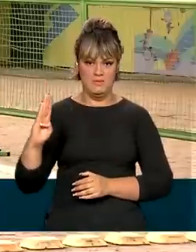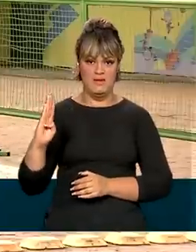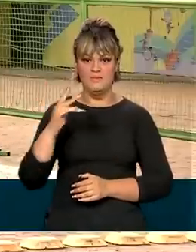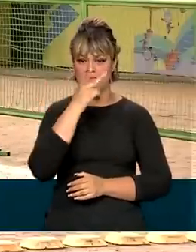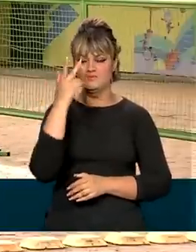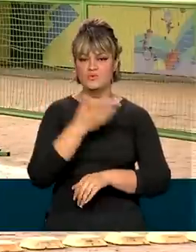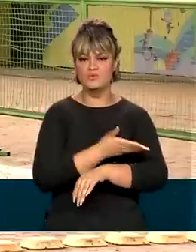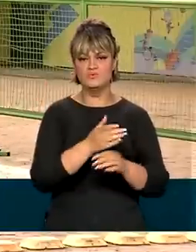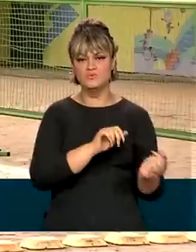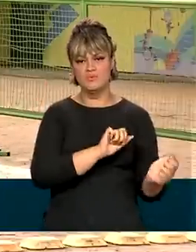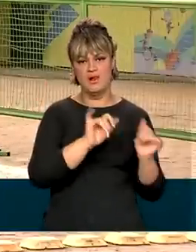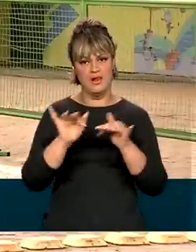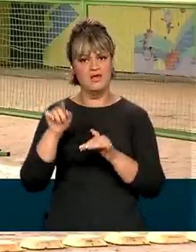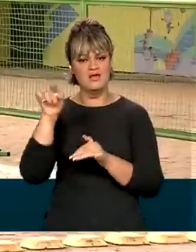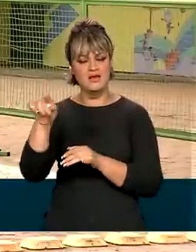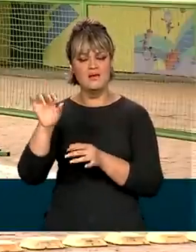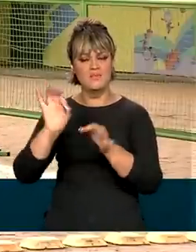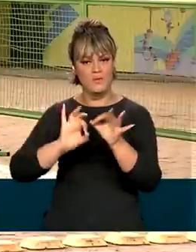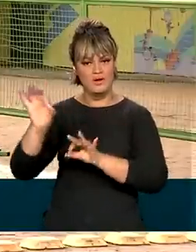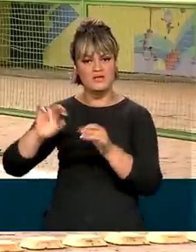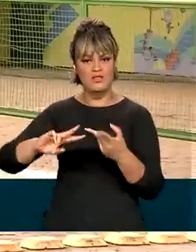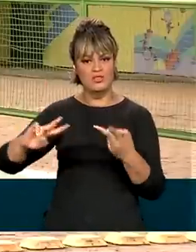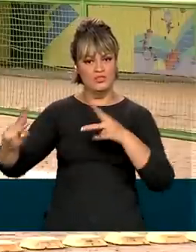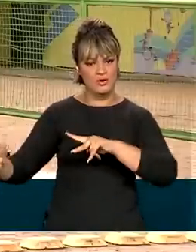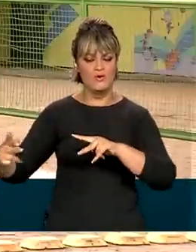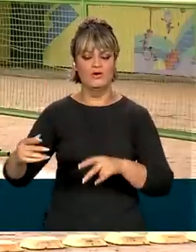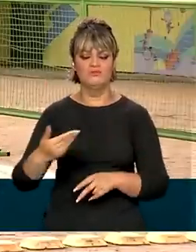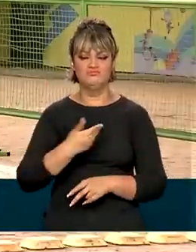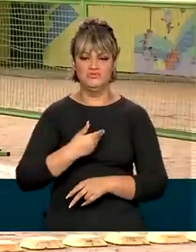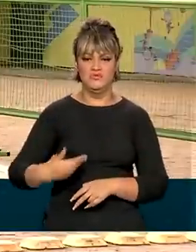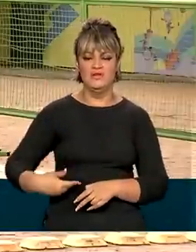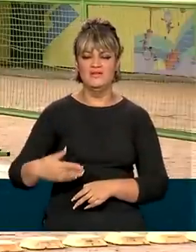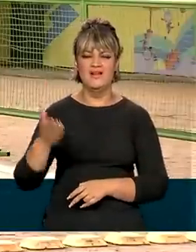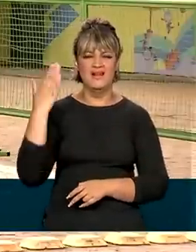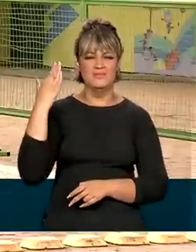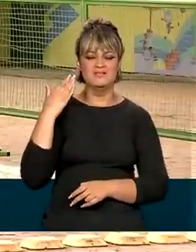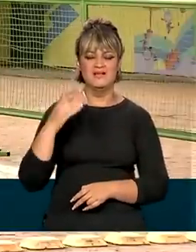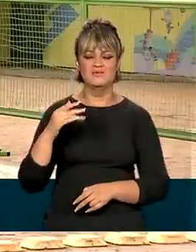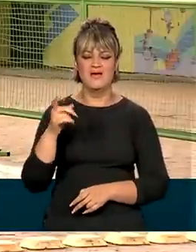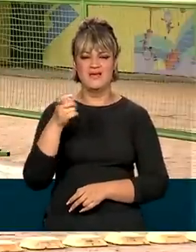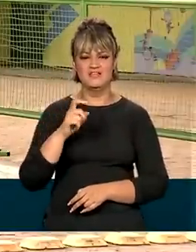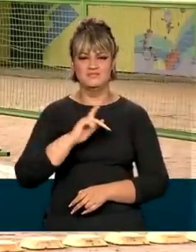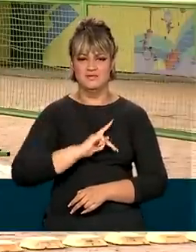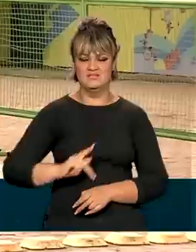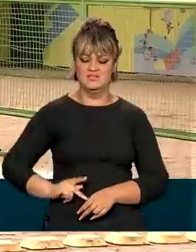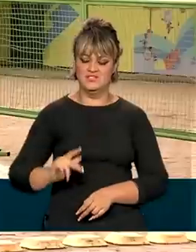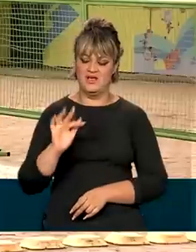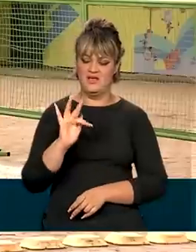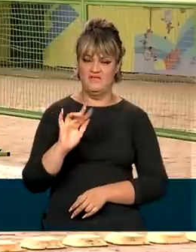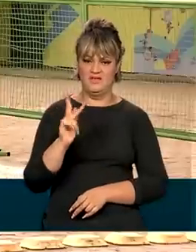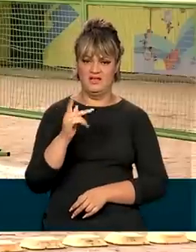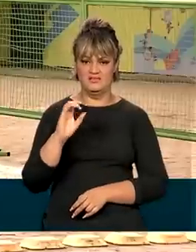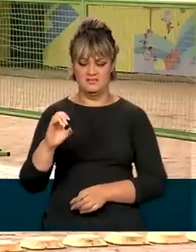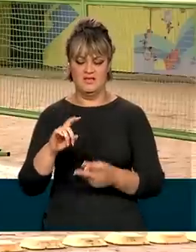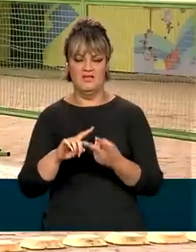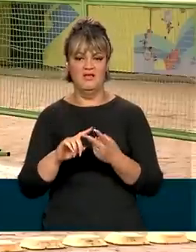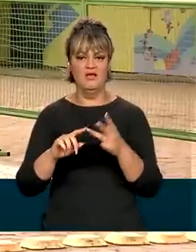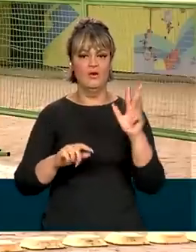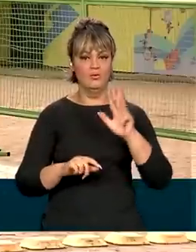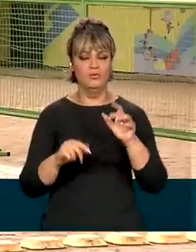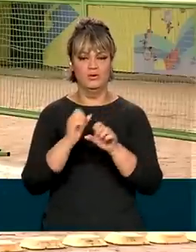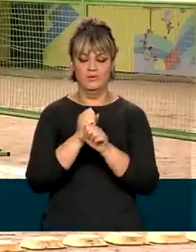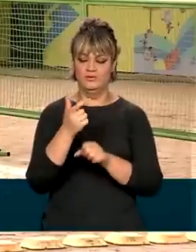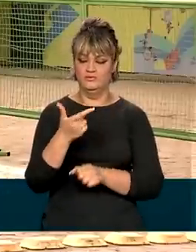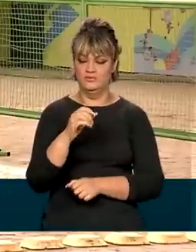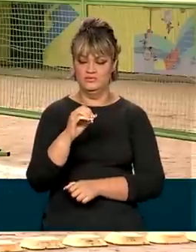receber transições de governo desde a passagem de cargo de Fernando Henrique Cardoso para Lula em 2002. Segundo a presidente do